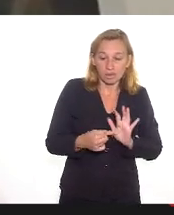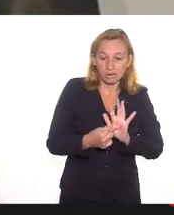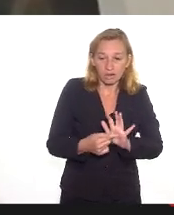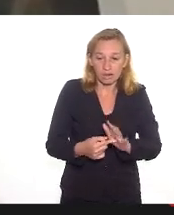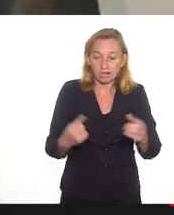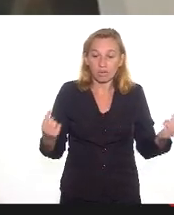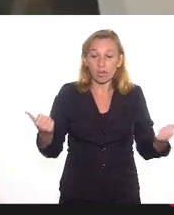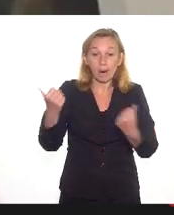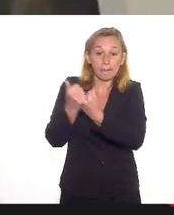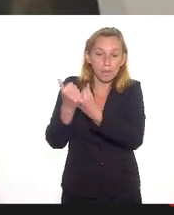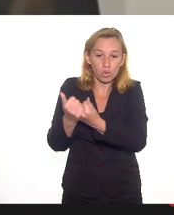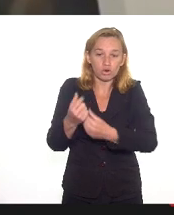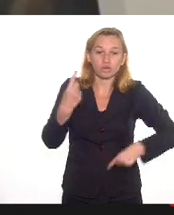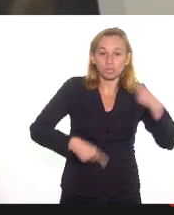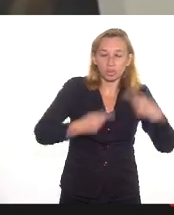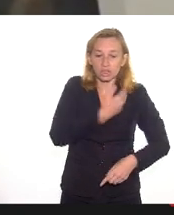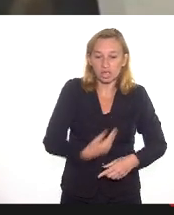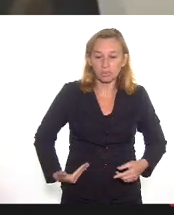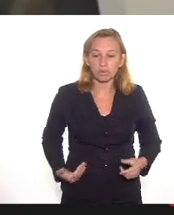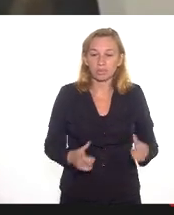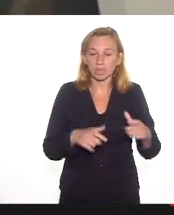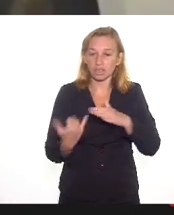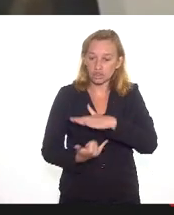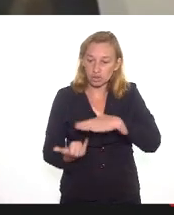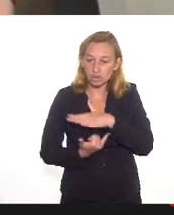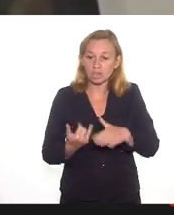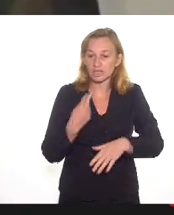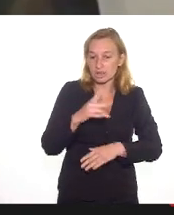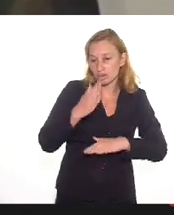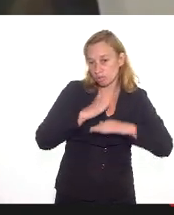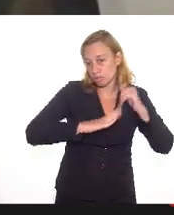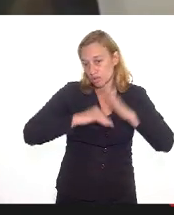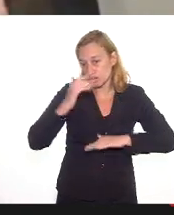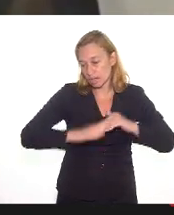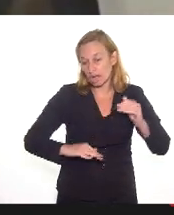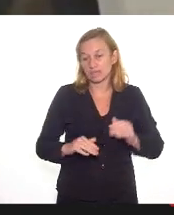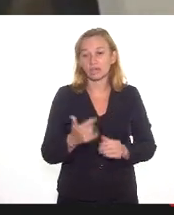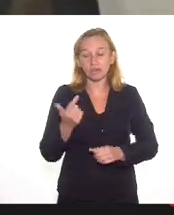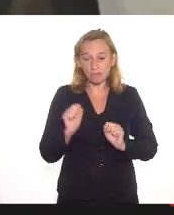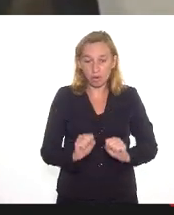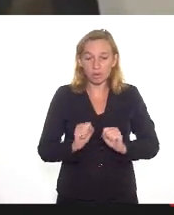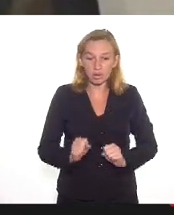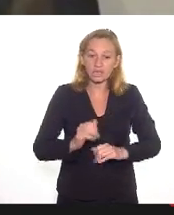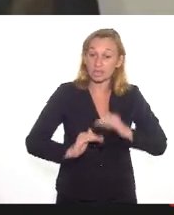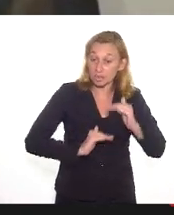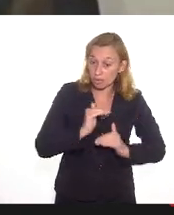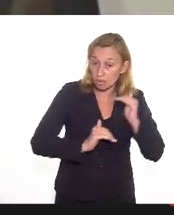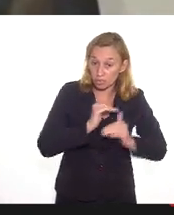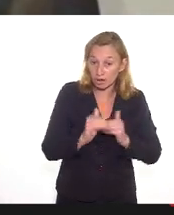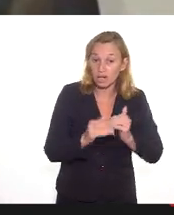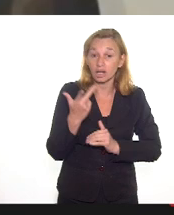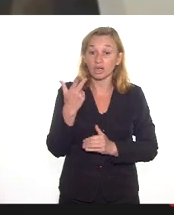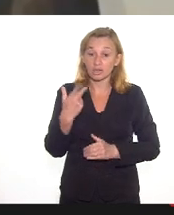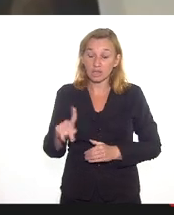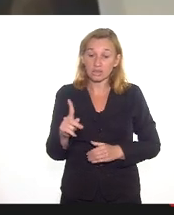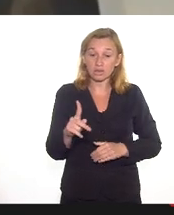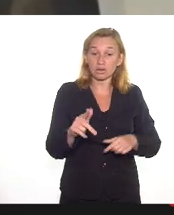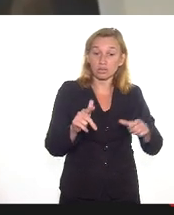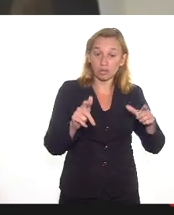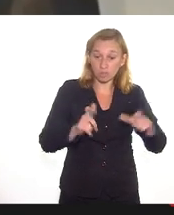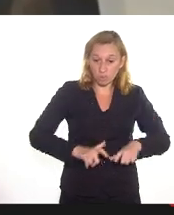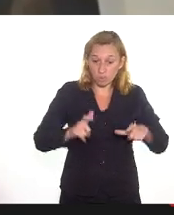apoio contínuo a essas instituições e seus profissionais para que eles possam desenvolver em seus territórios